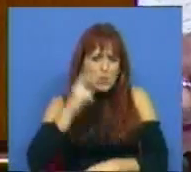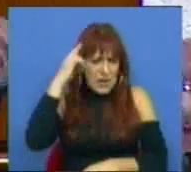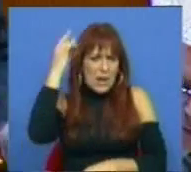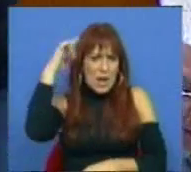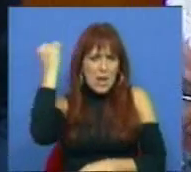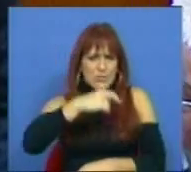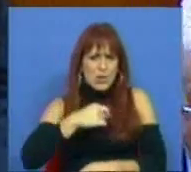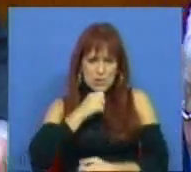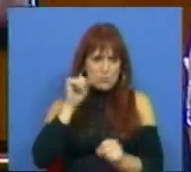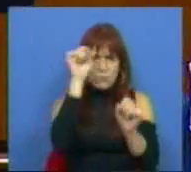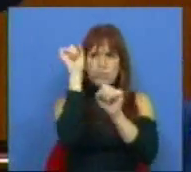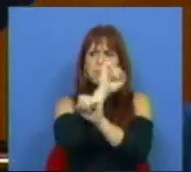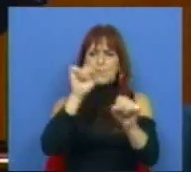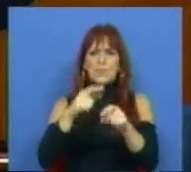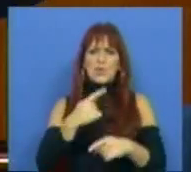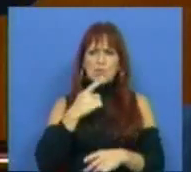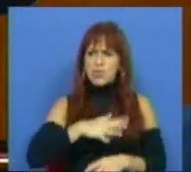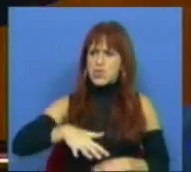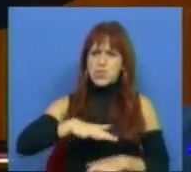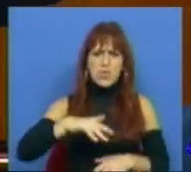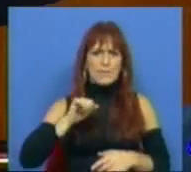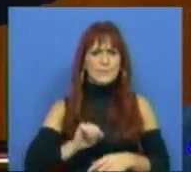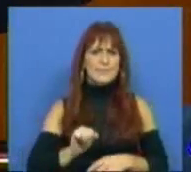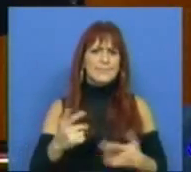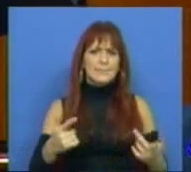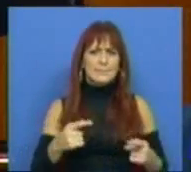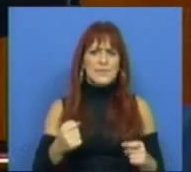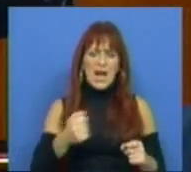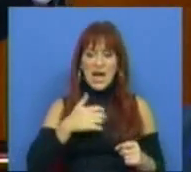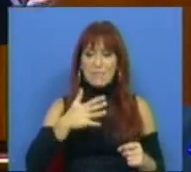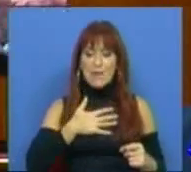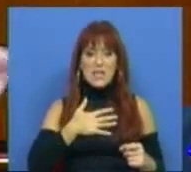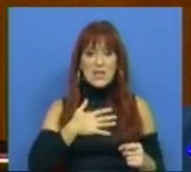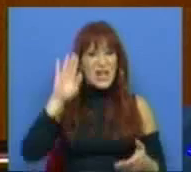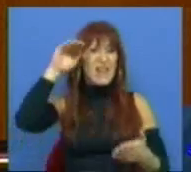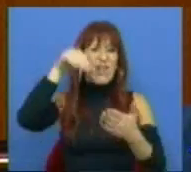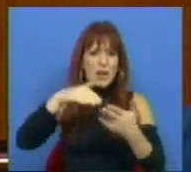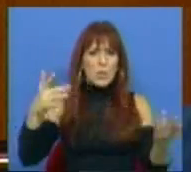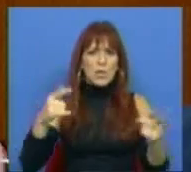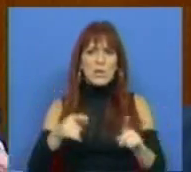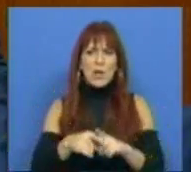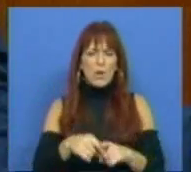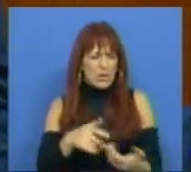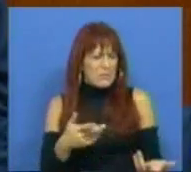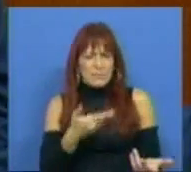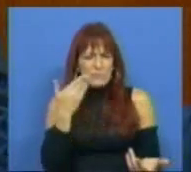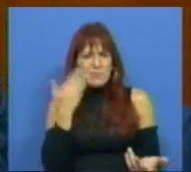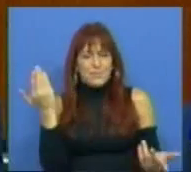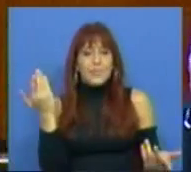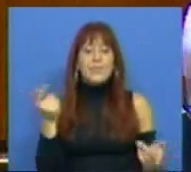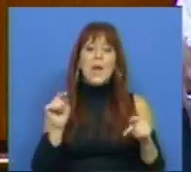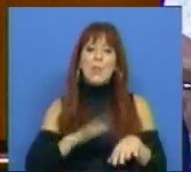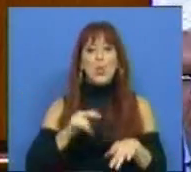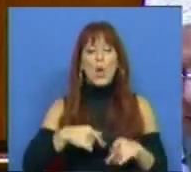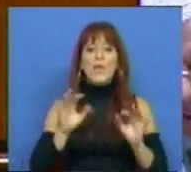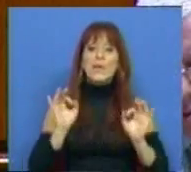criminosos e chocantes, de invenção de empresas e que eram gestos grosseiros. Por